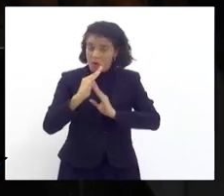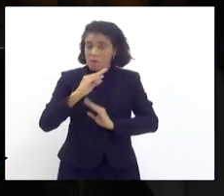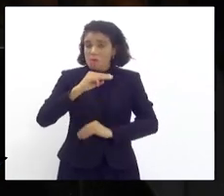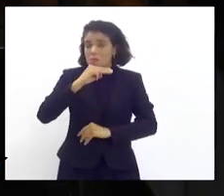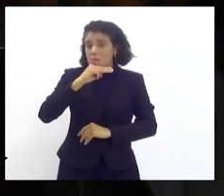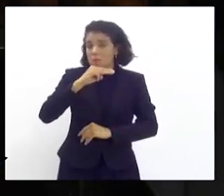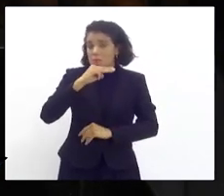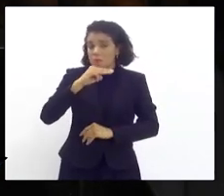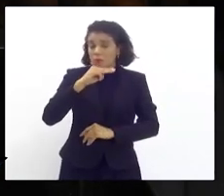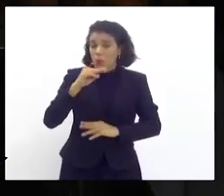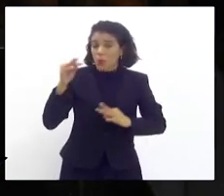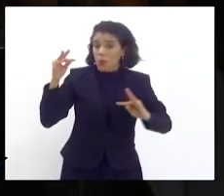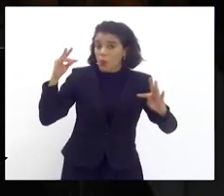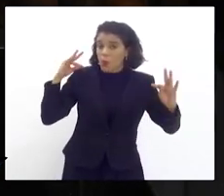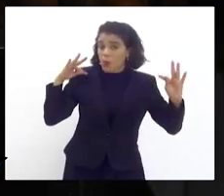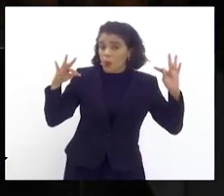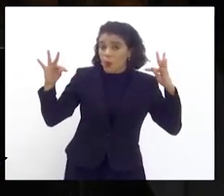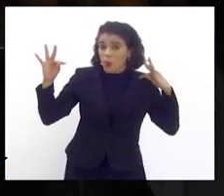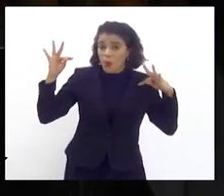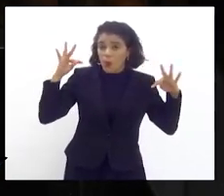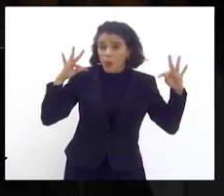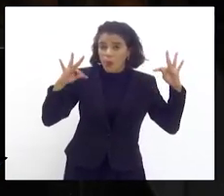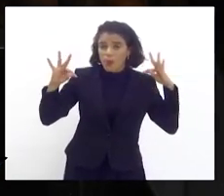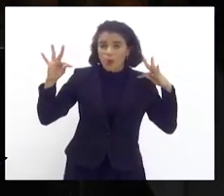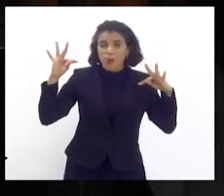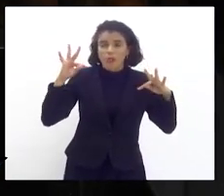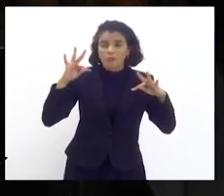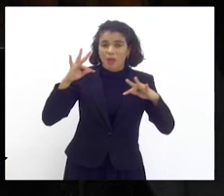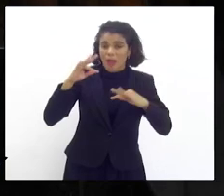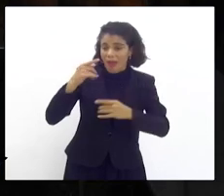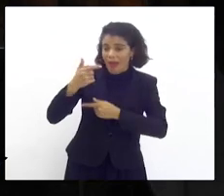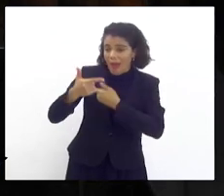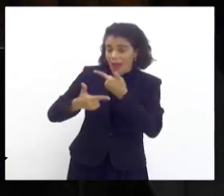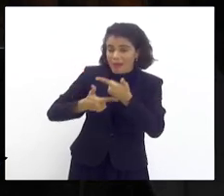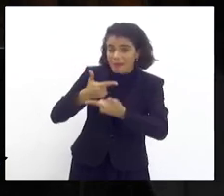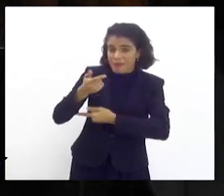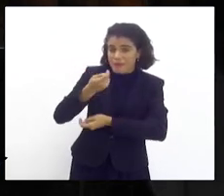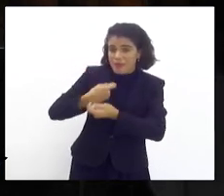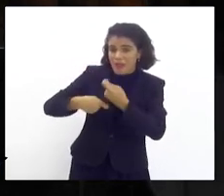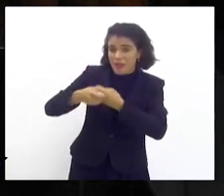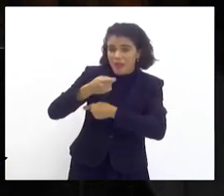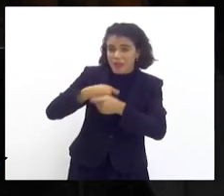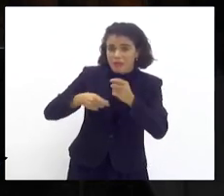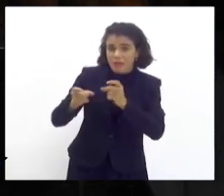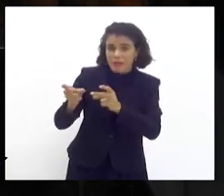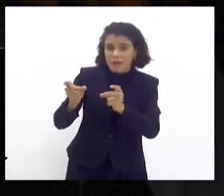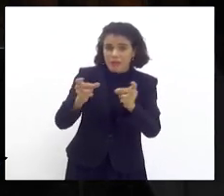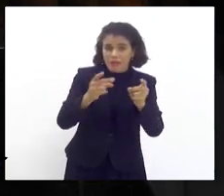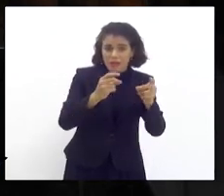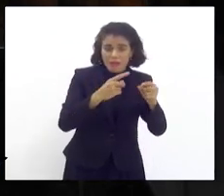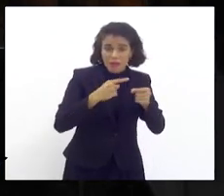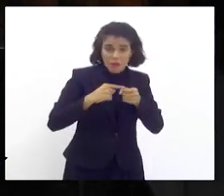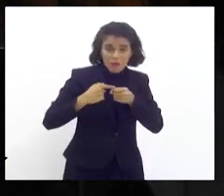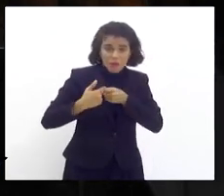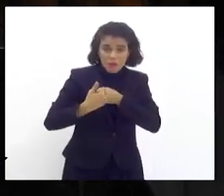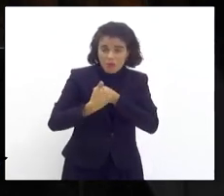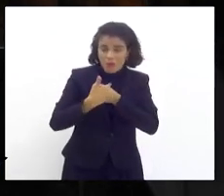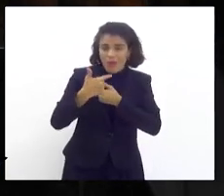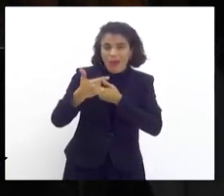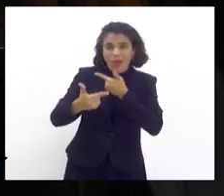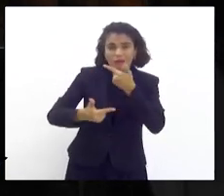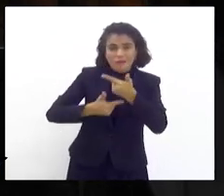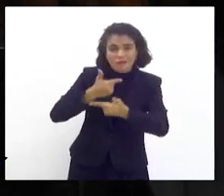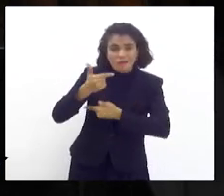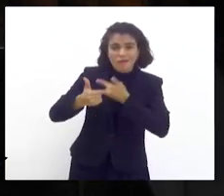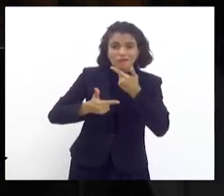o turismo, a atividade comercial nos municípios, a atividade